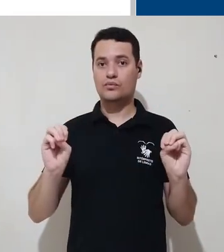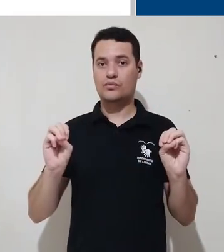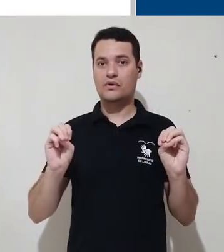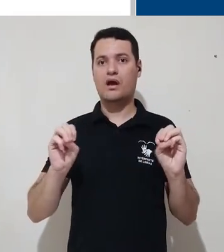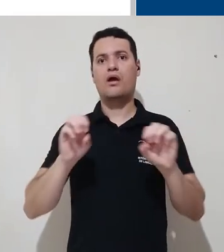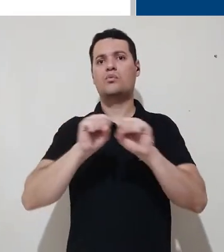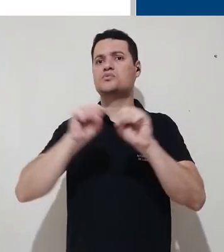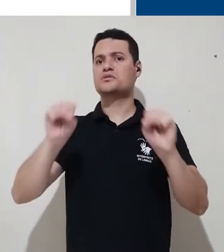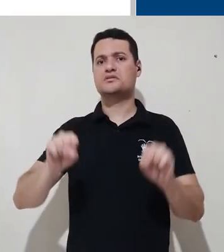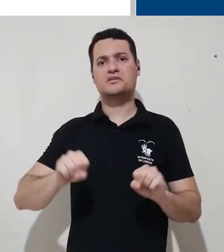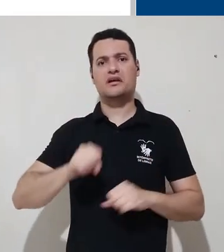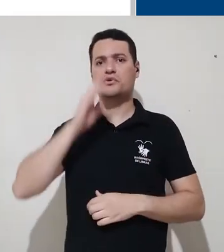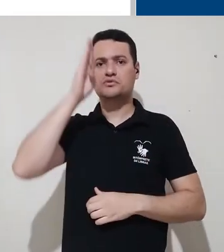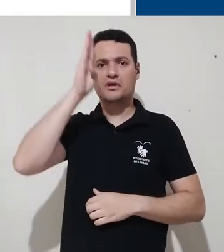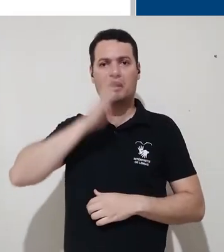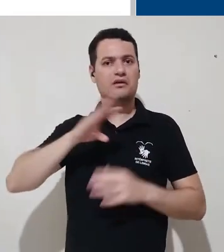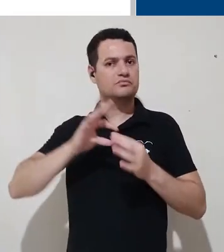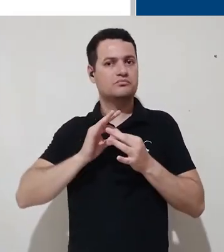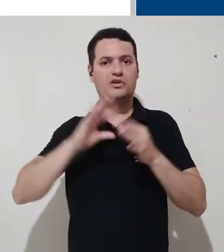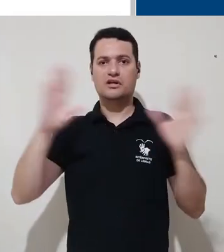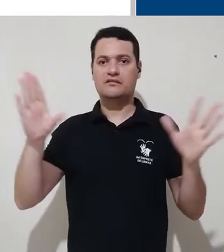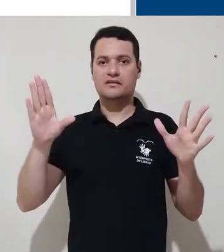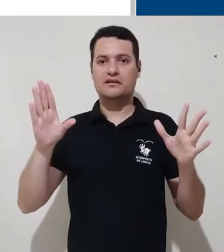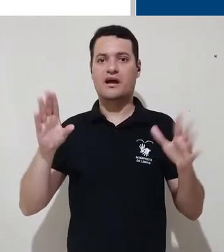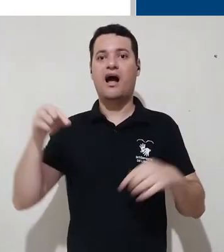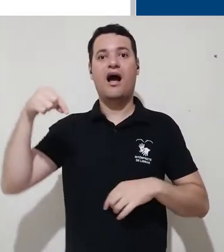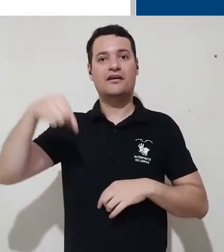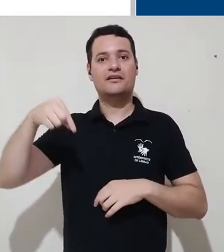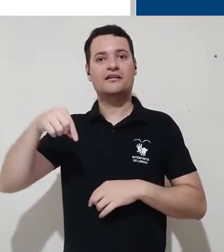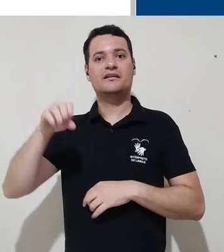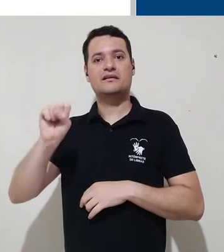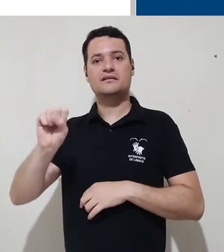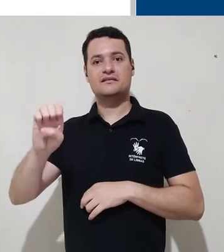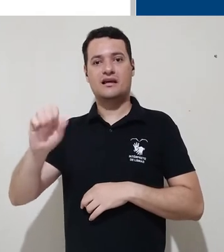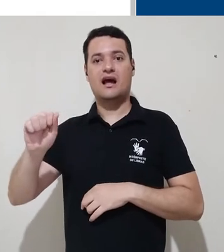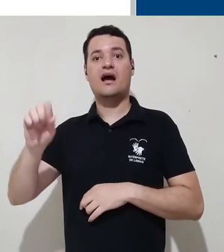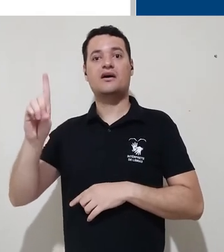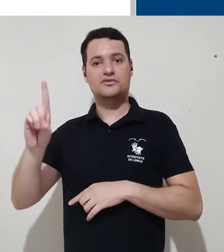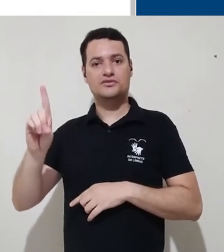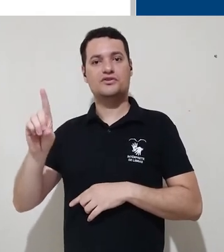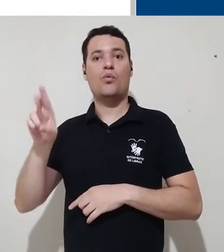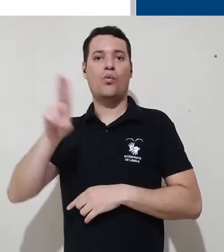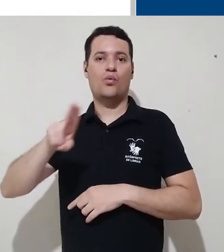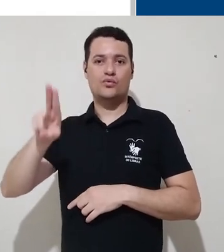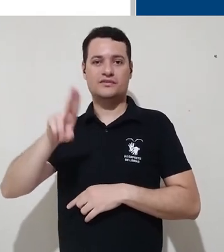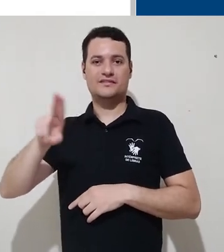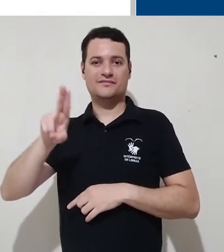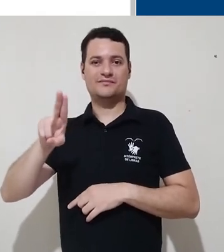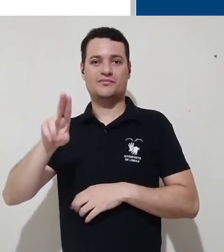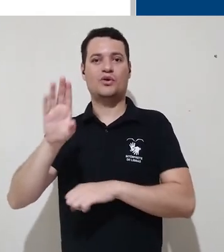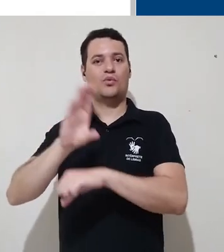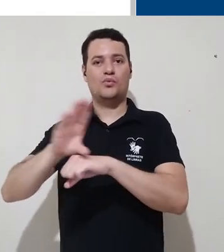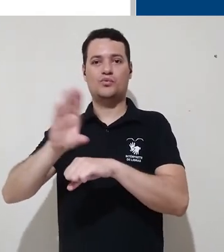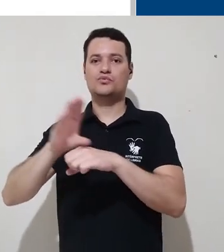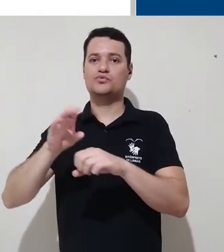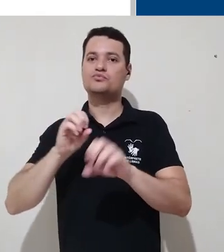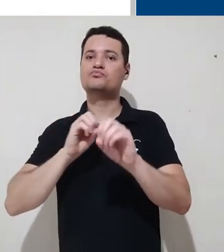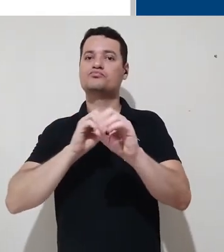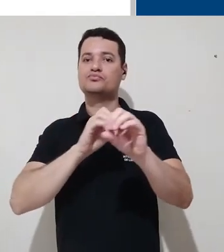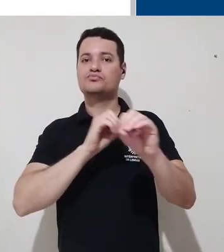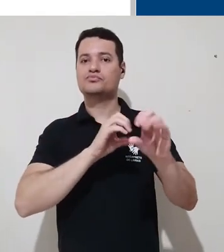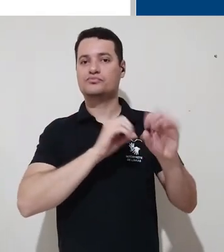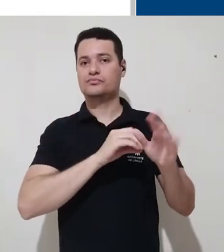que é um sistema livre que a SEAD utiliza para estar disponibilizando os nossos cursos.